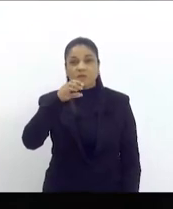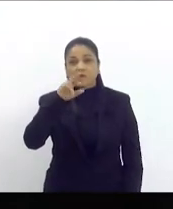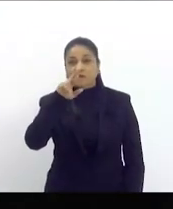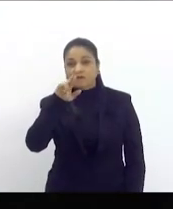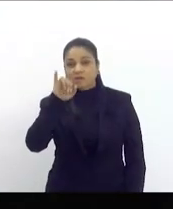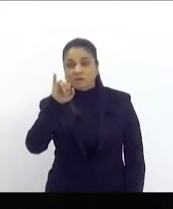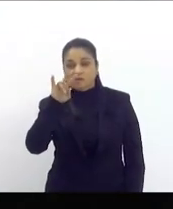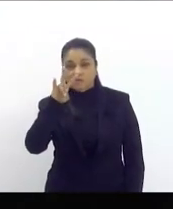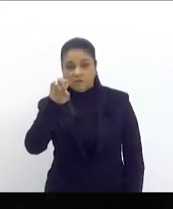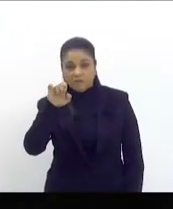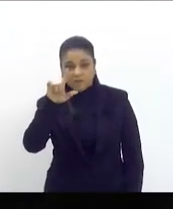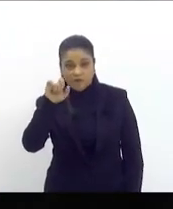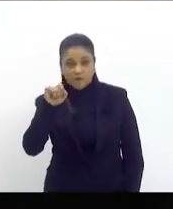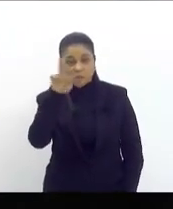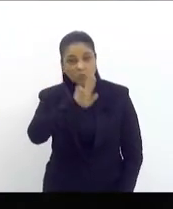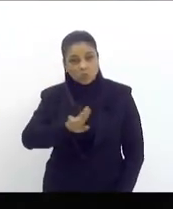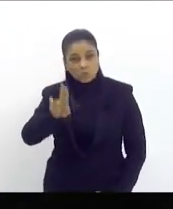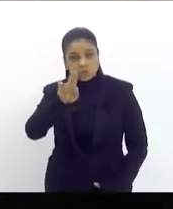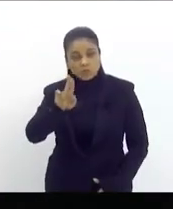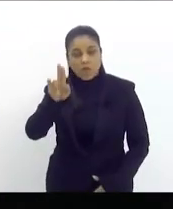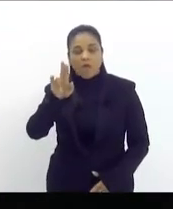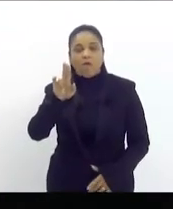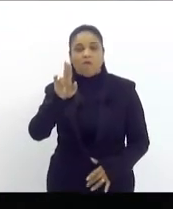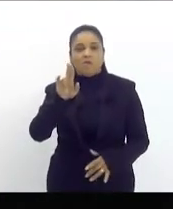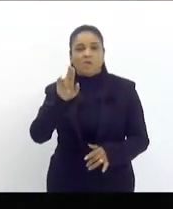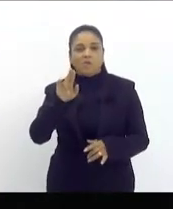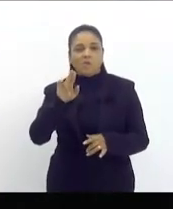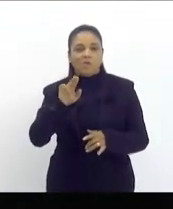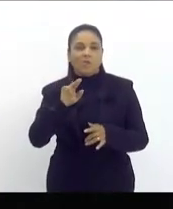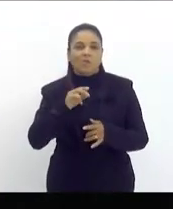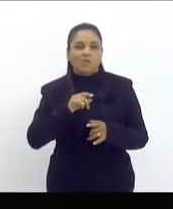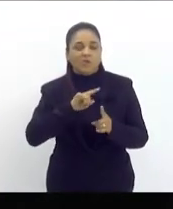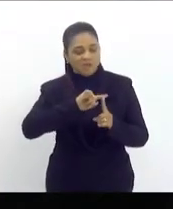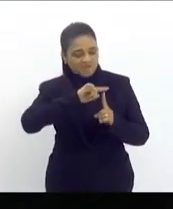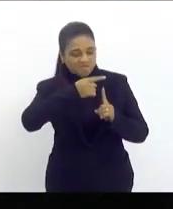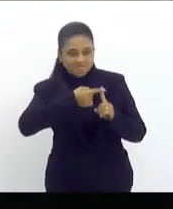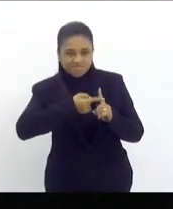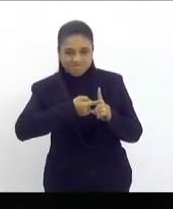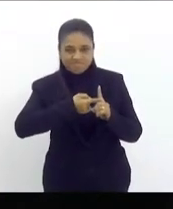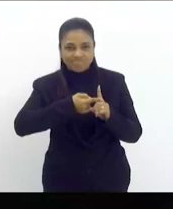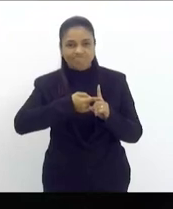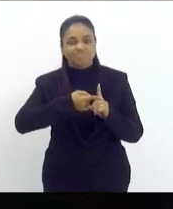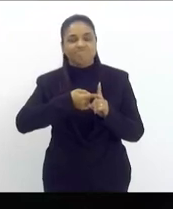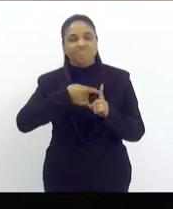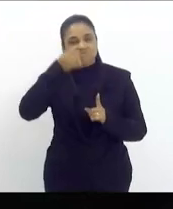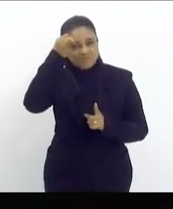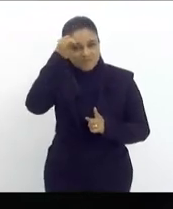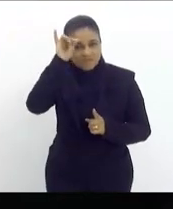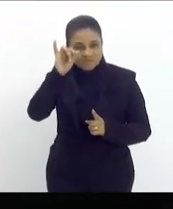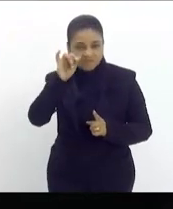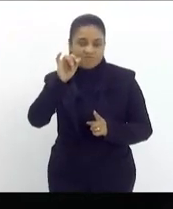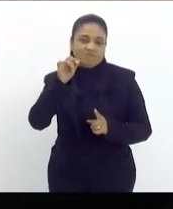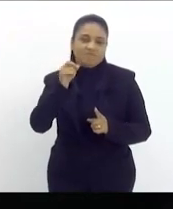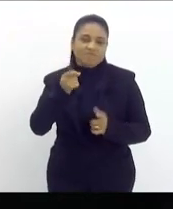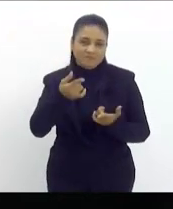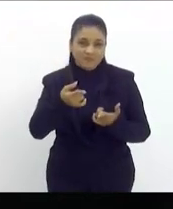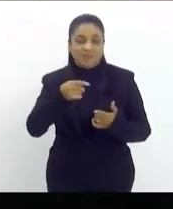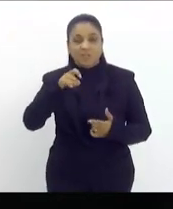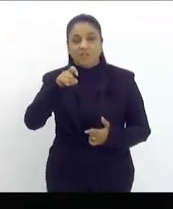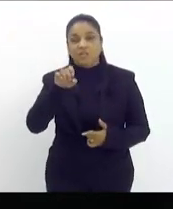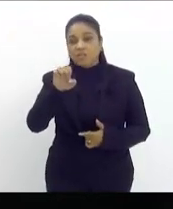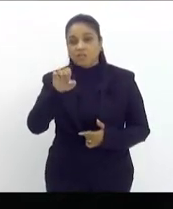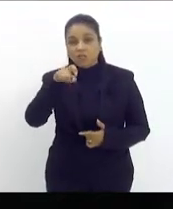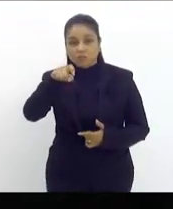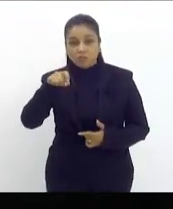mutirão para a utilização de um método contraceptivo chamado Exúri. A maternidade utilizada para essas